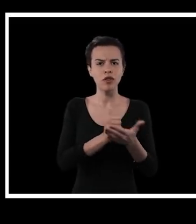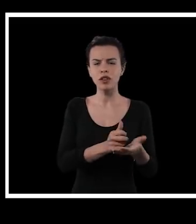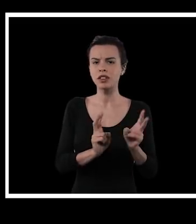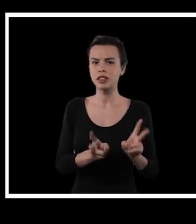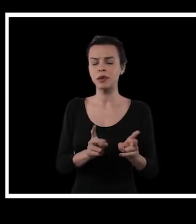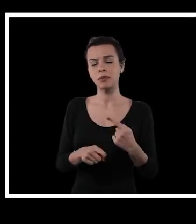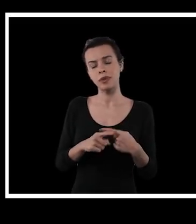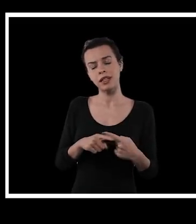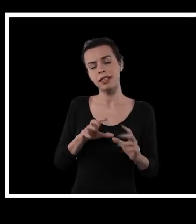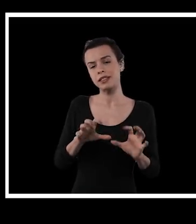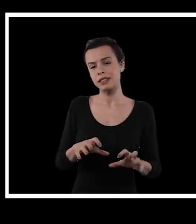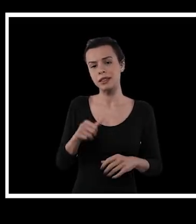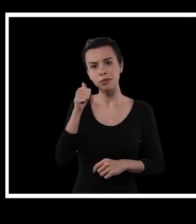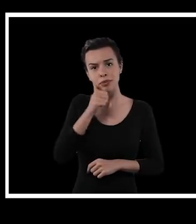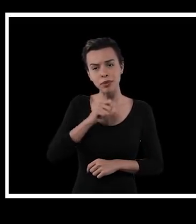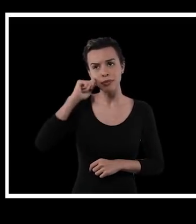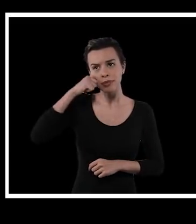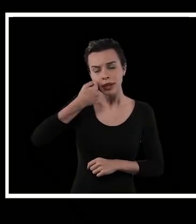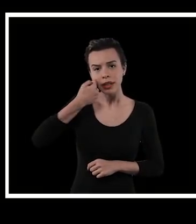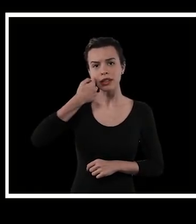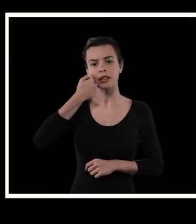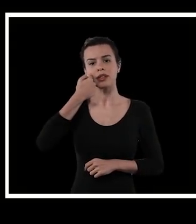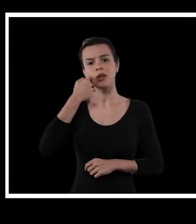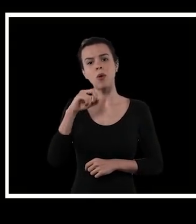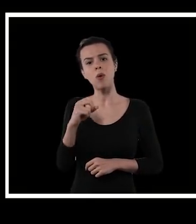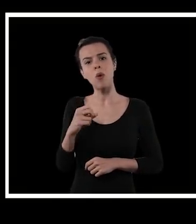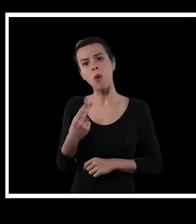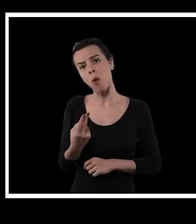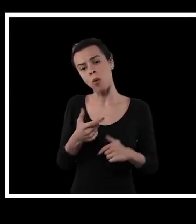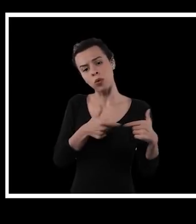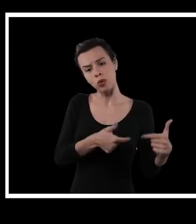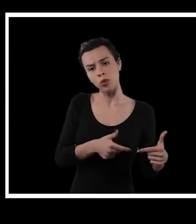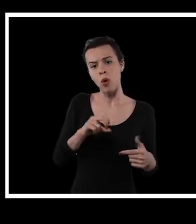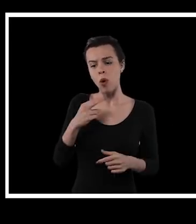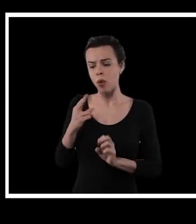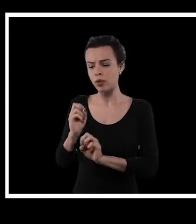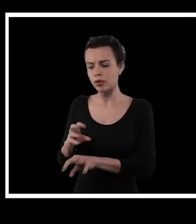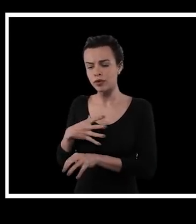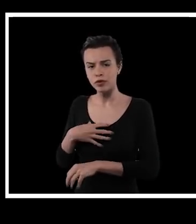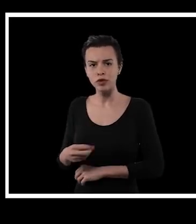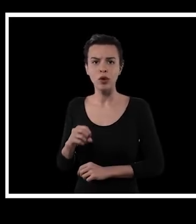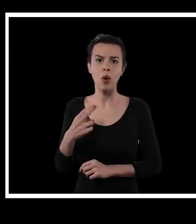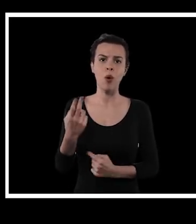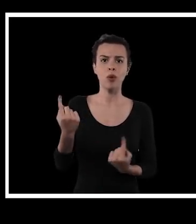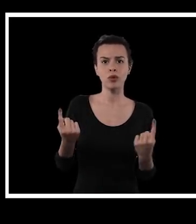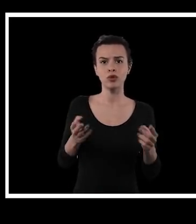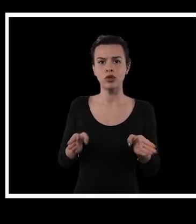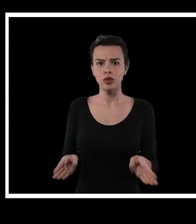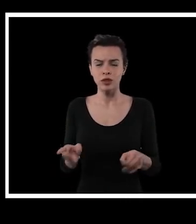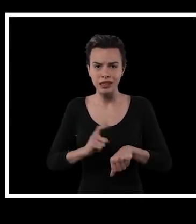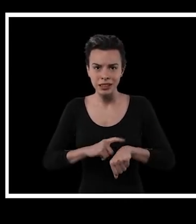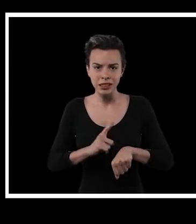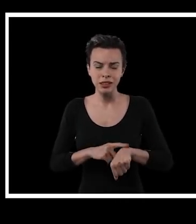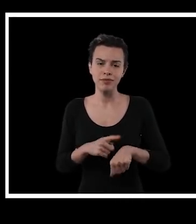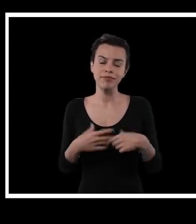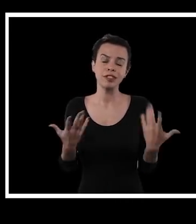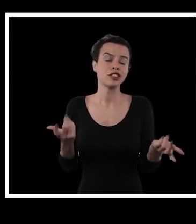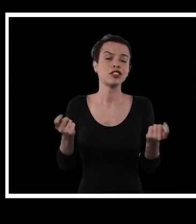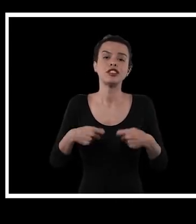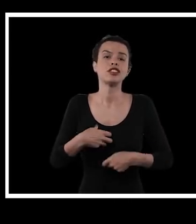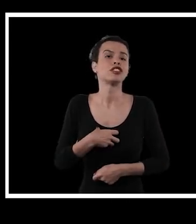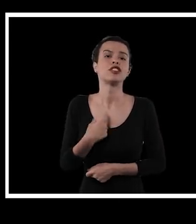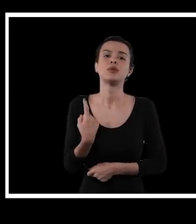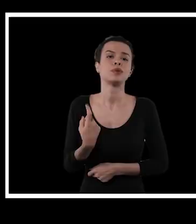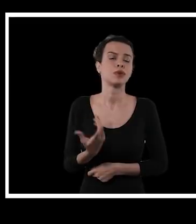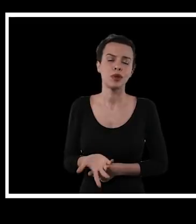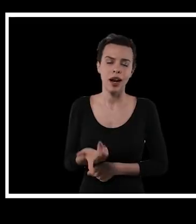criança, minha mãe sempre levou a gente, porque era isso, mulher preta ou militava ou criava os filhos ou fazia as duas coisas ao